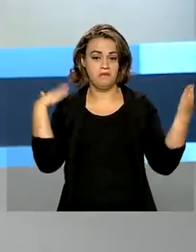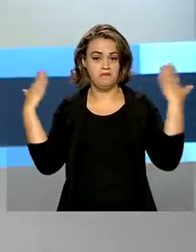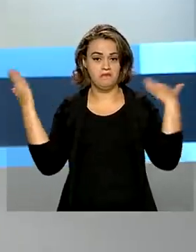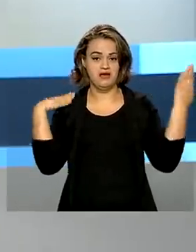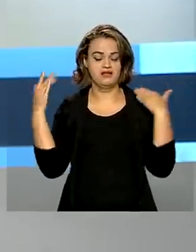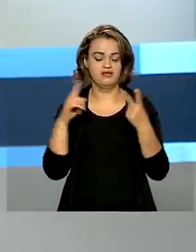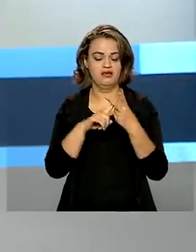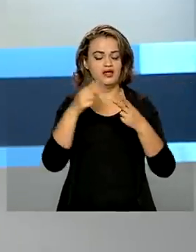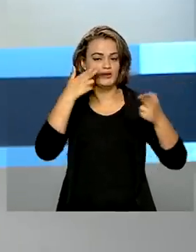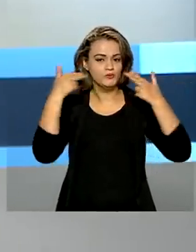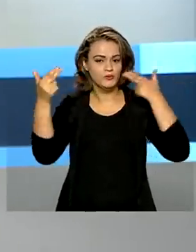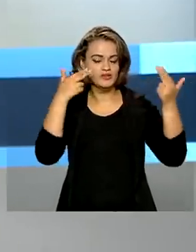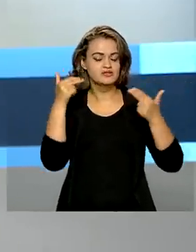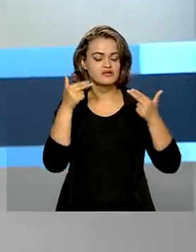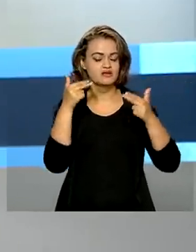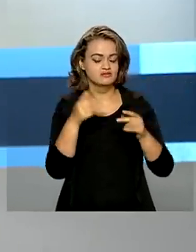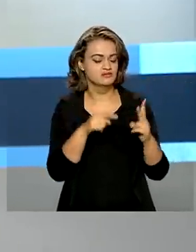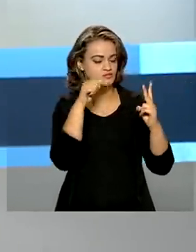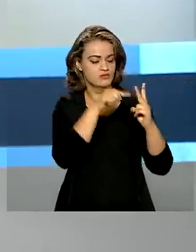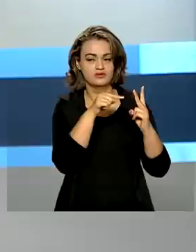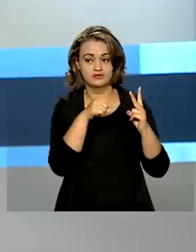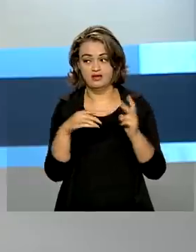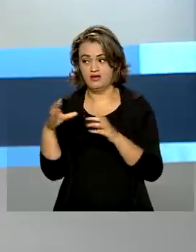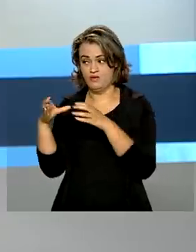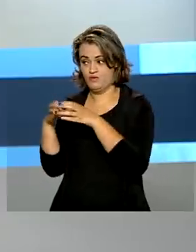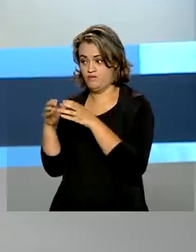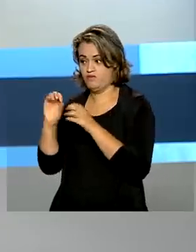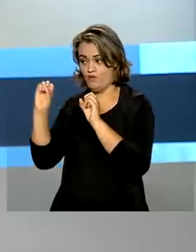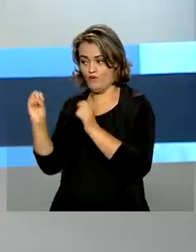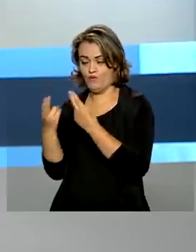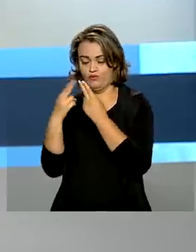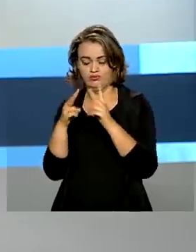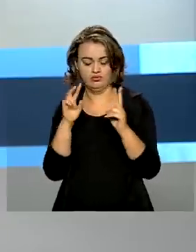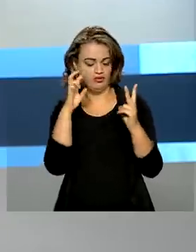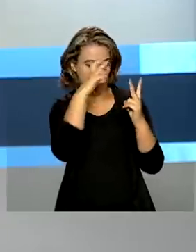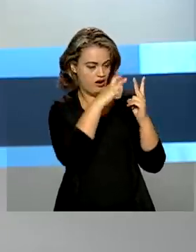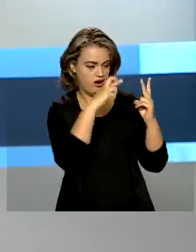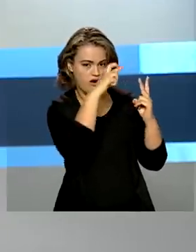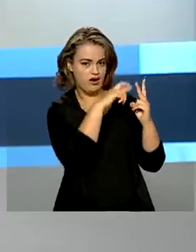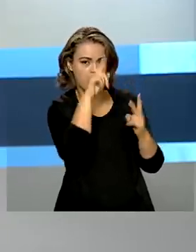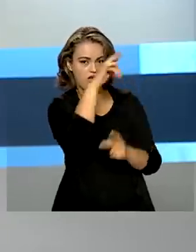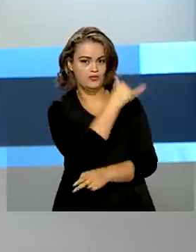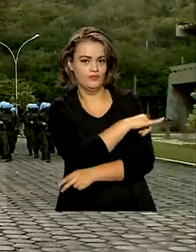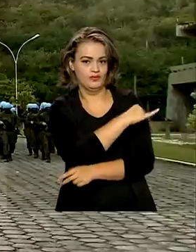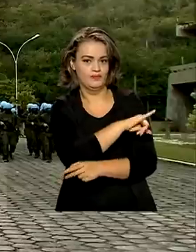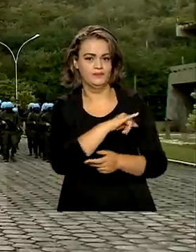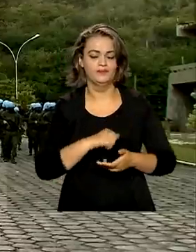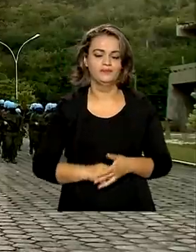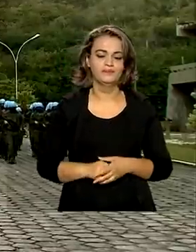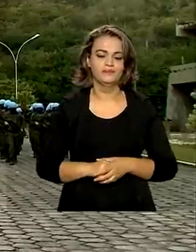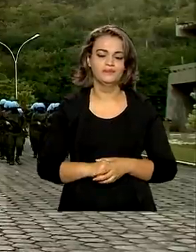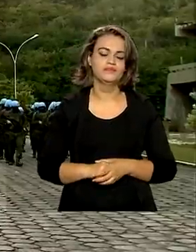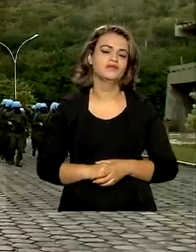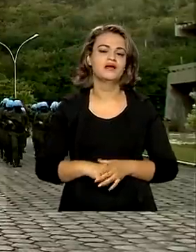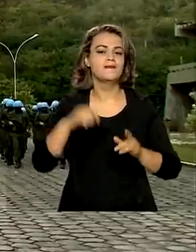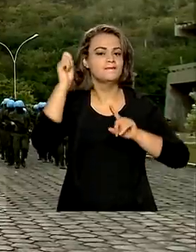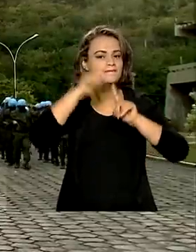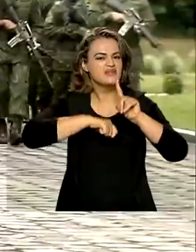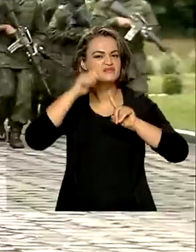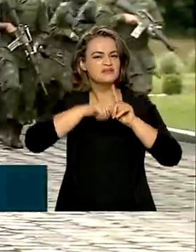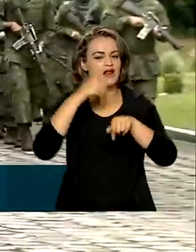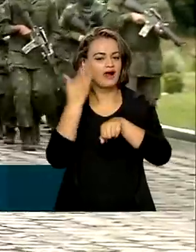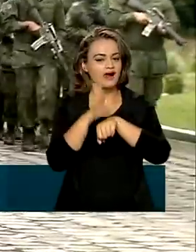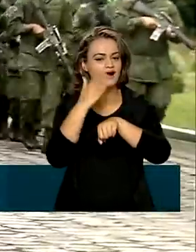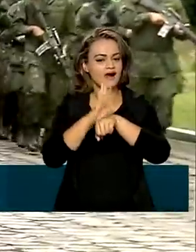Exército Brasileiro foram inspecionadas por representantes da Organização das Nações Unidas no Rio de Janeiro. Foram meses de